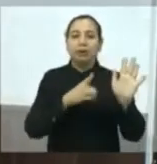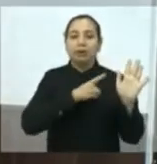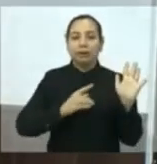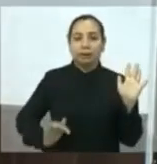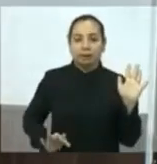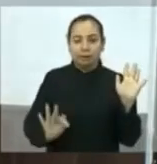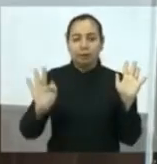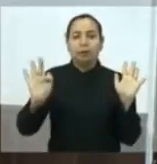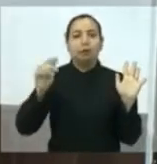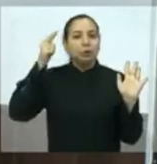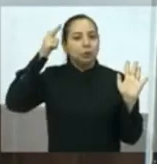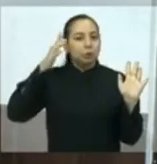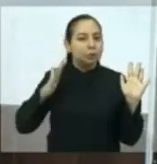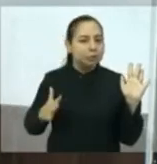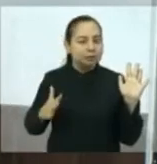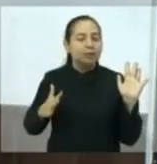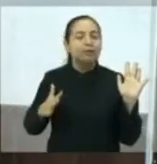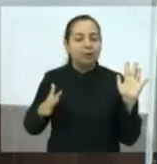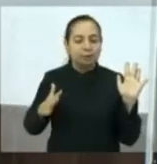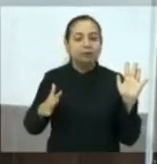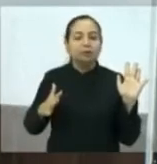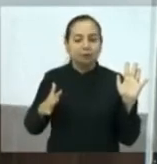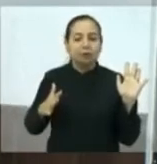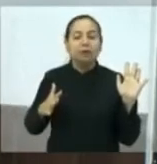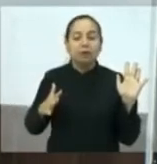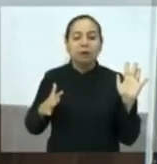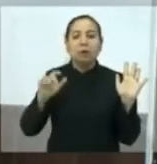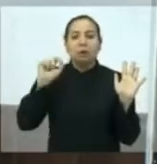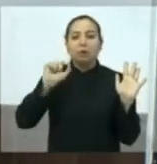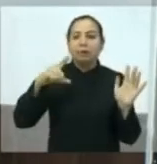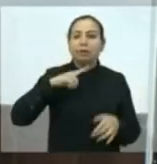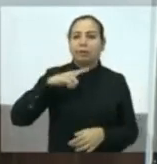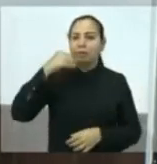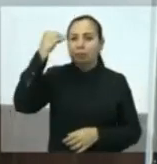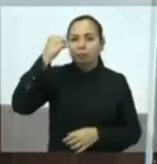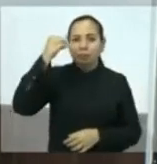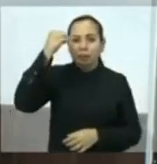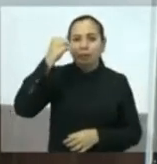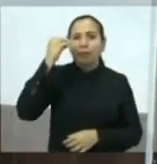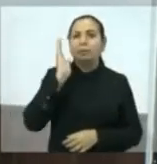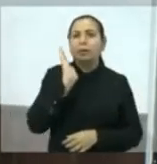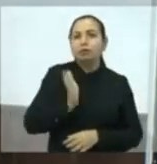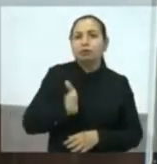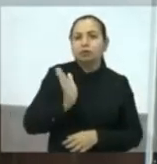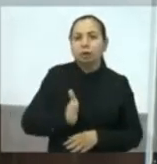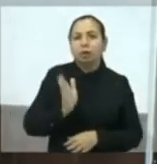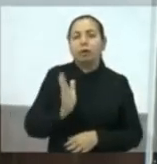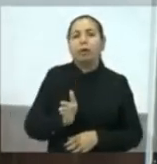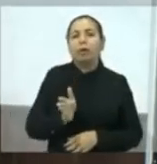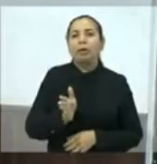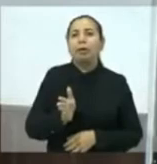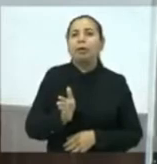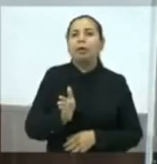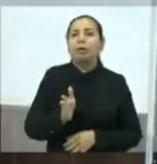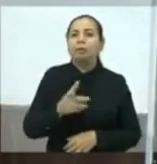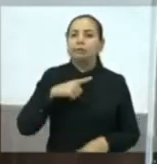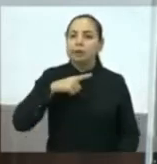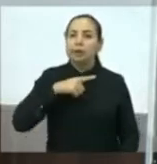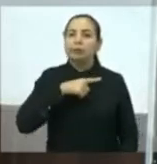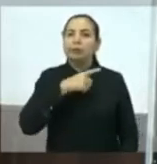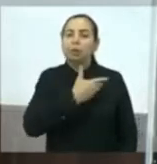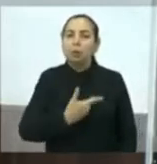Luiziane Lins, com a experiência de quem governou essa cidade por oito anos,